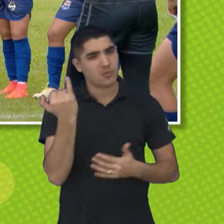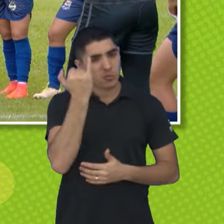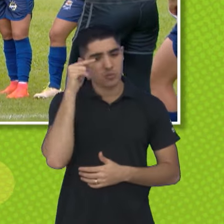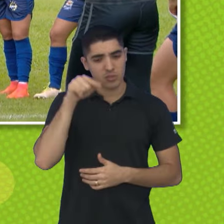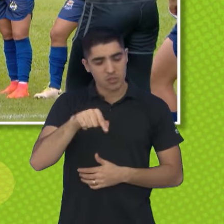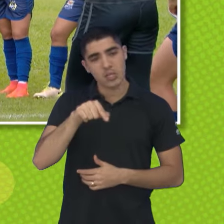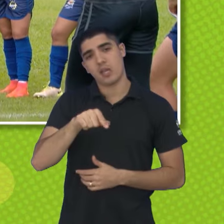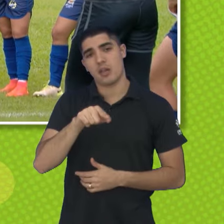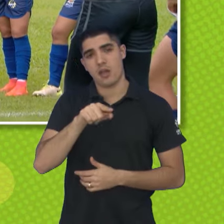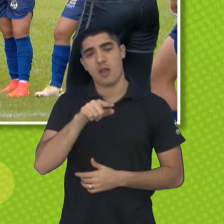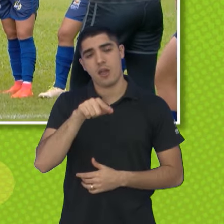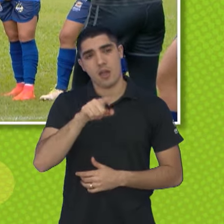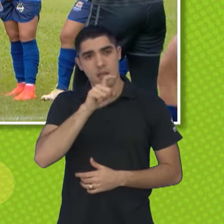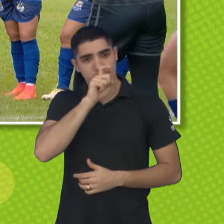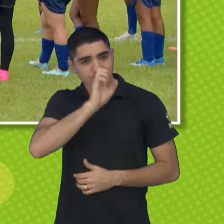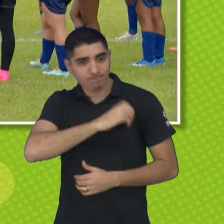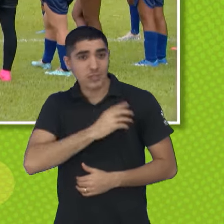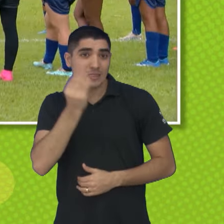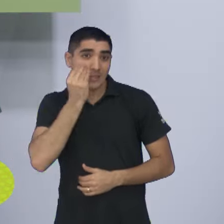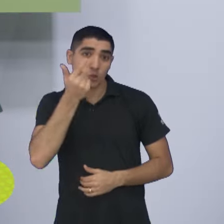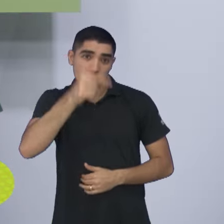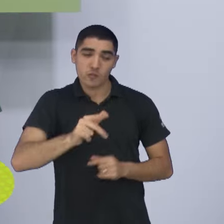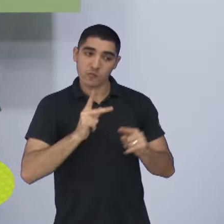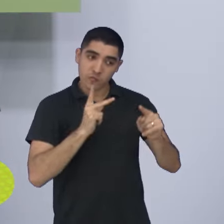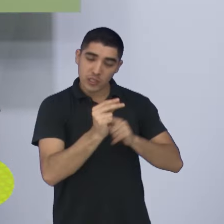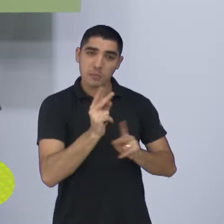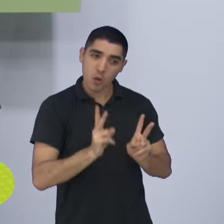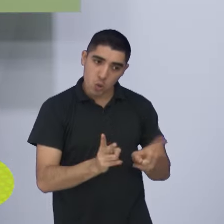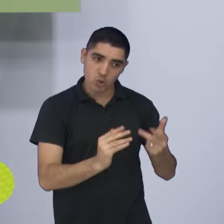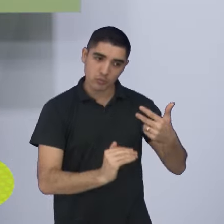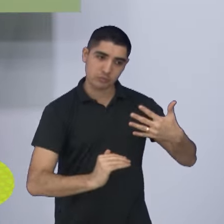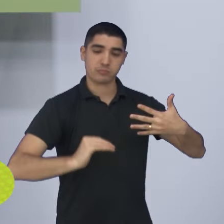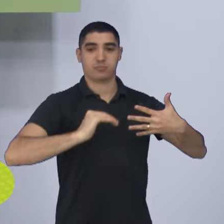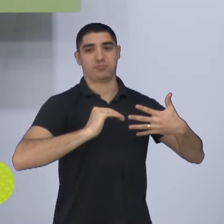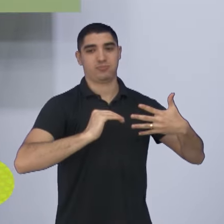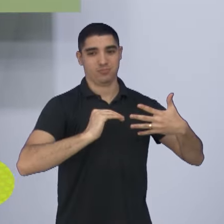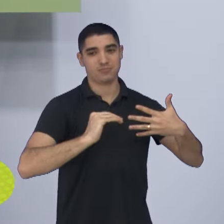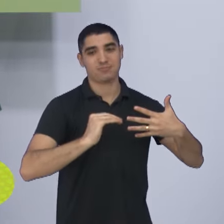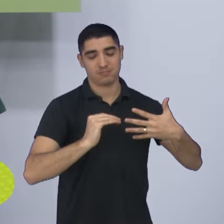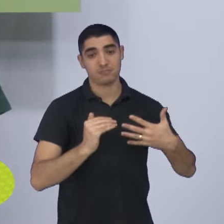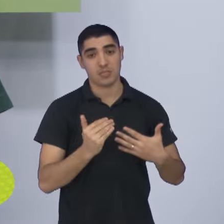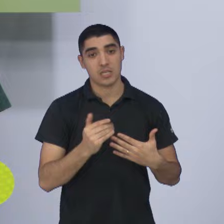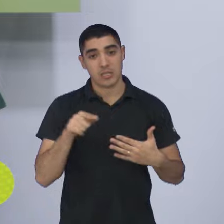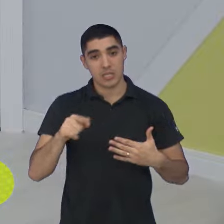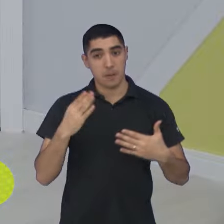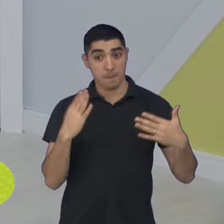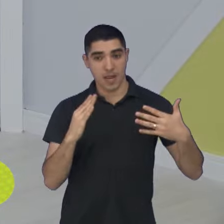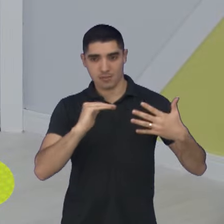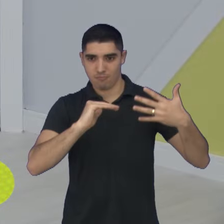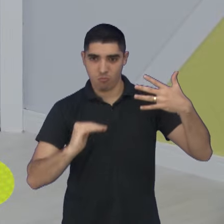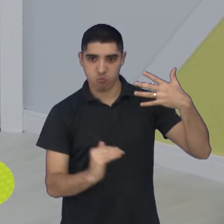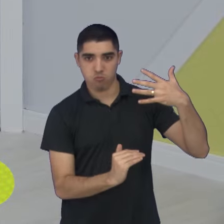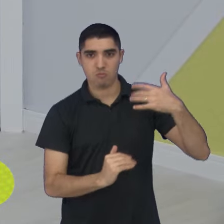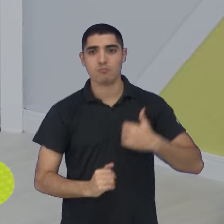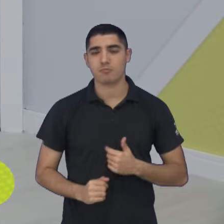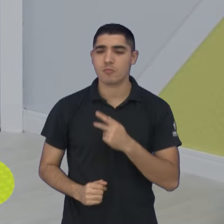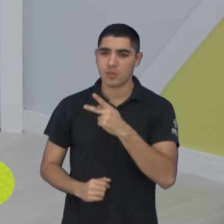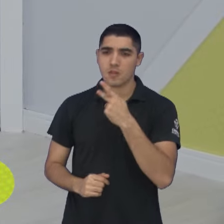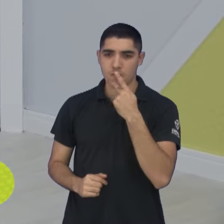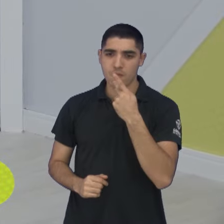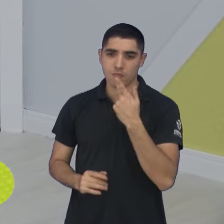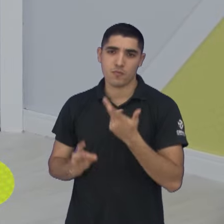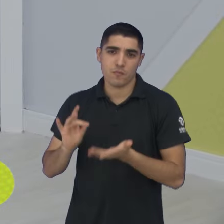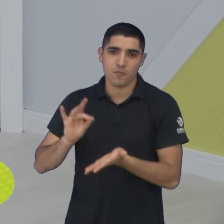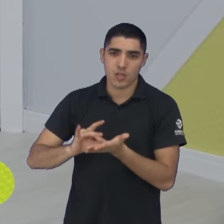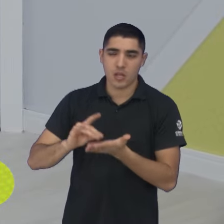para voltar a sonhar com o G4 da tabela e afundar de vez o Minas Brasília. É verdade. Esse detalhe que você falou, a